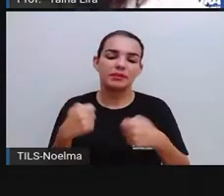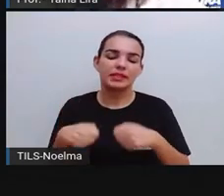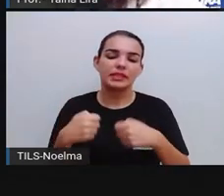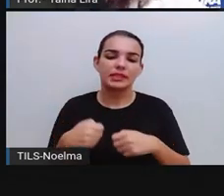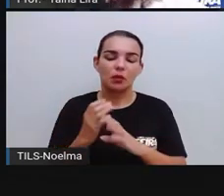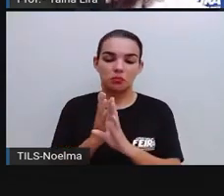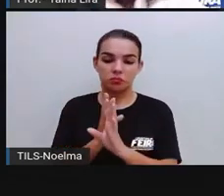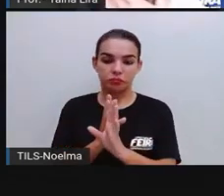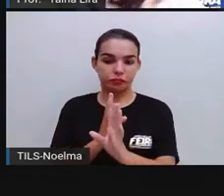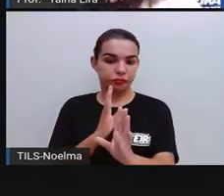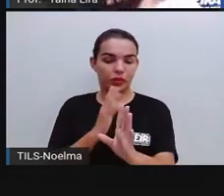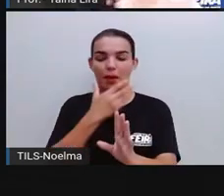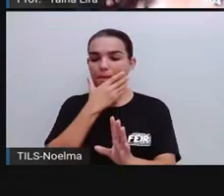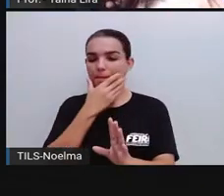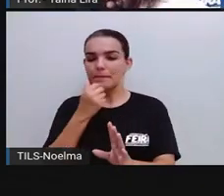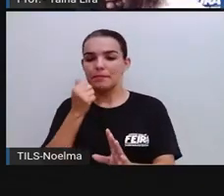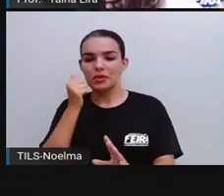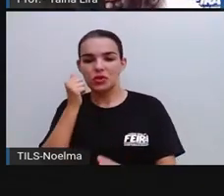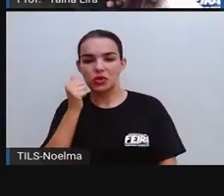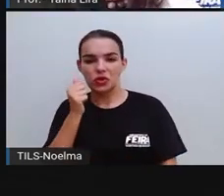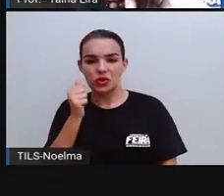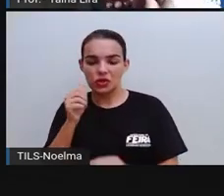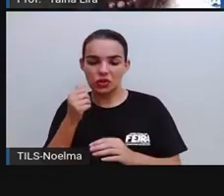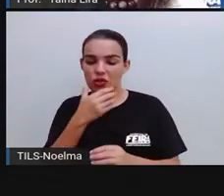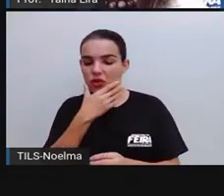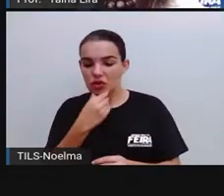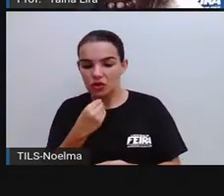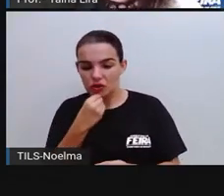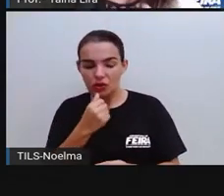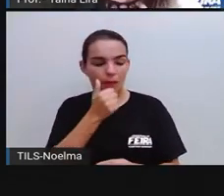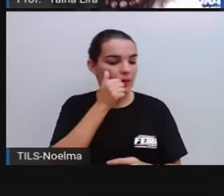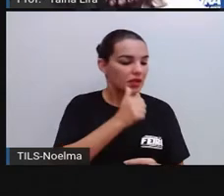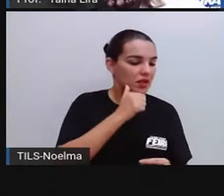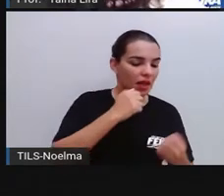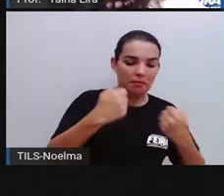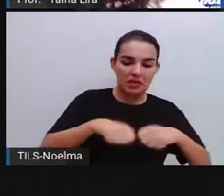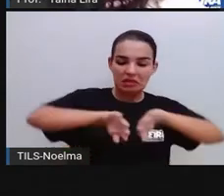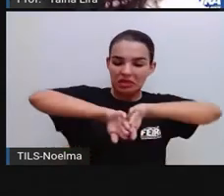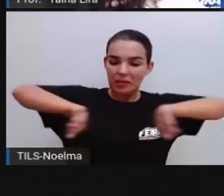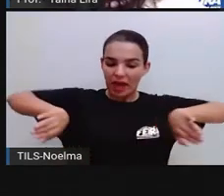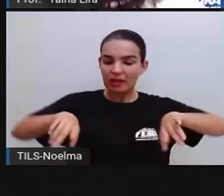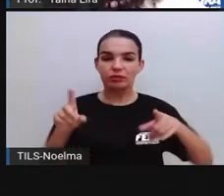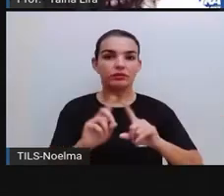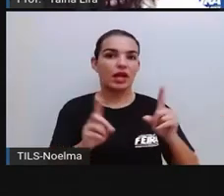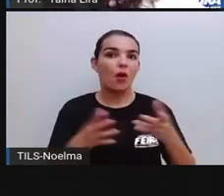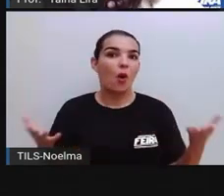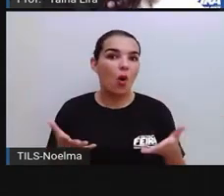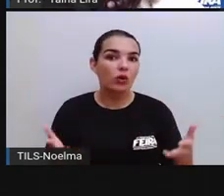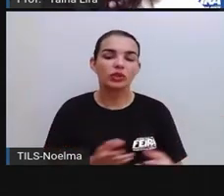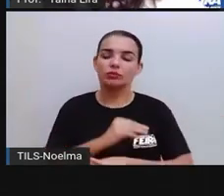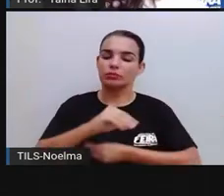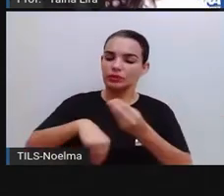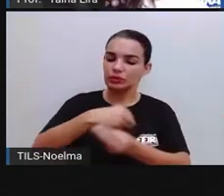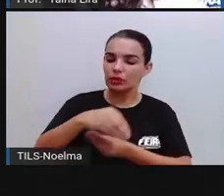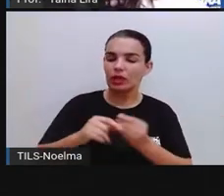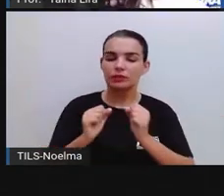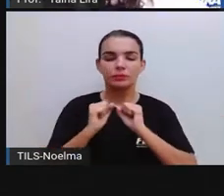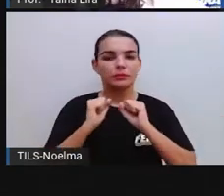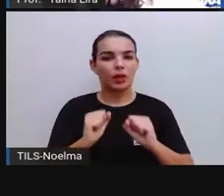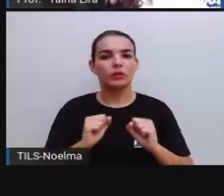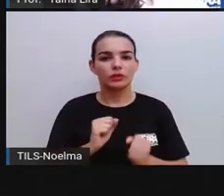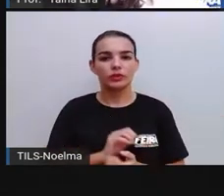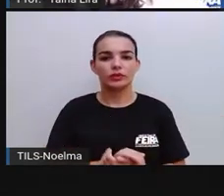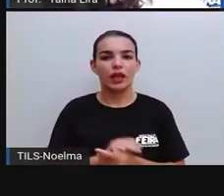que os meninos não podem estudar nem conviver ali junto com as meninas, certo? E